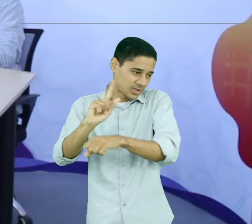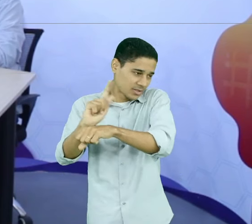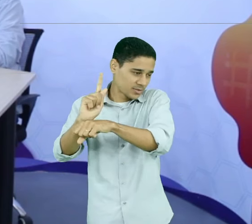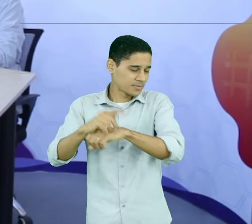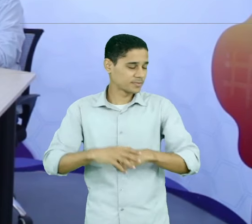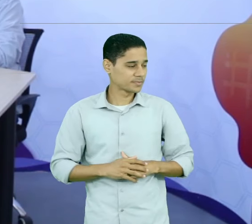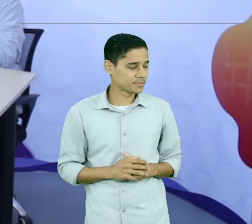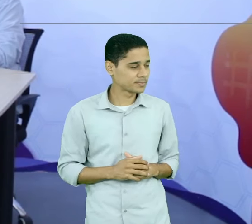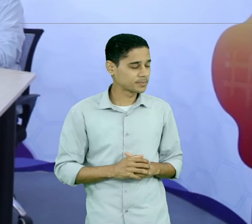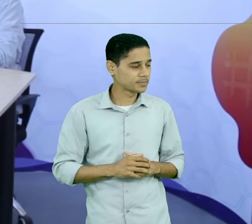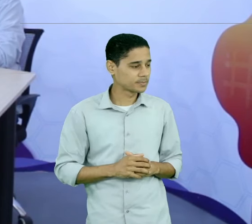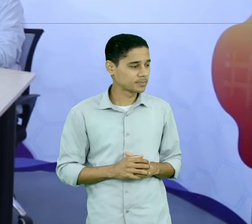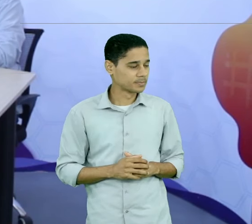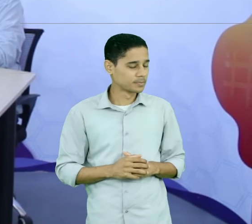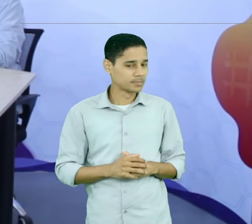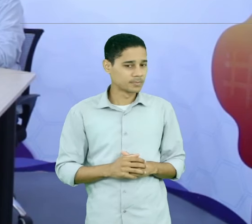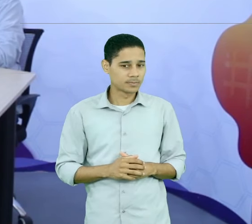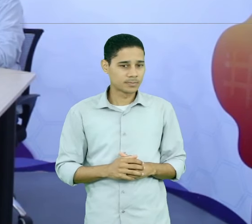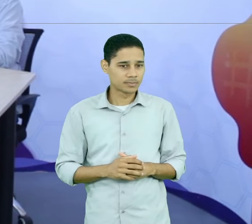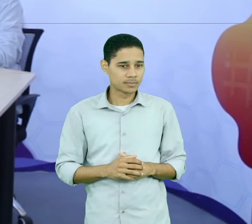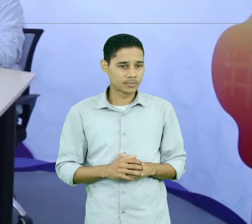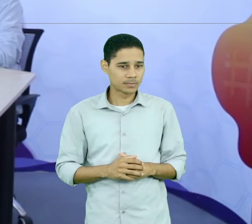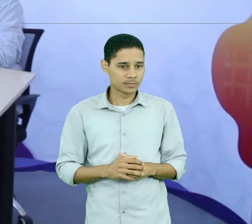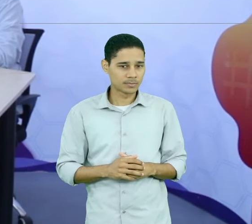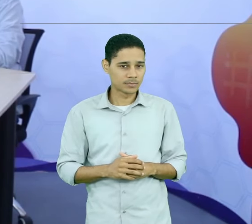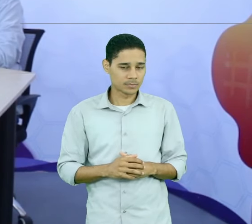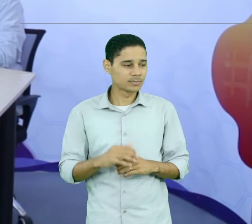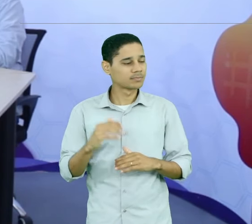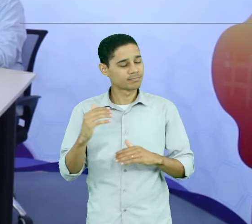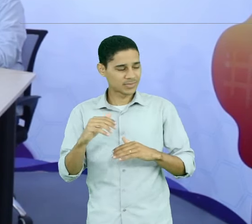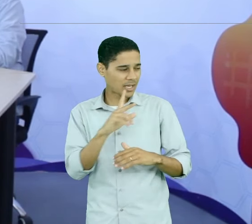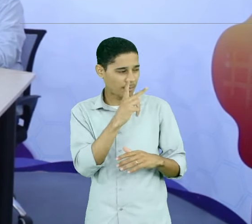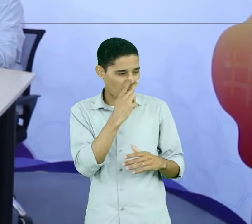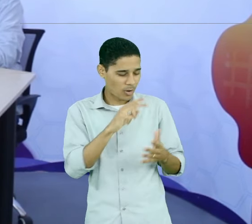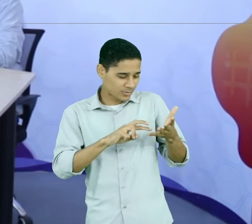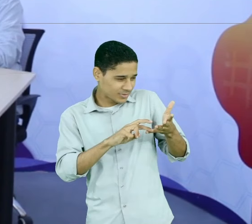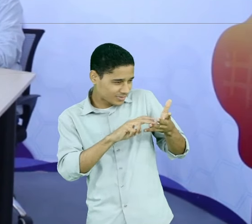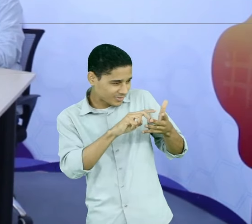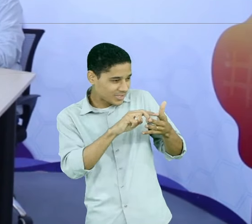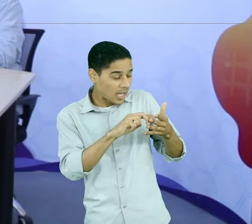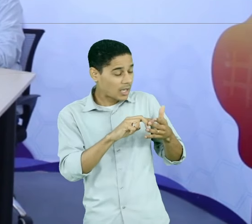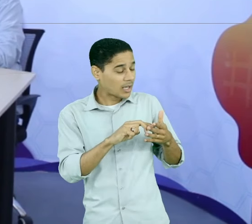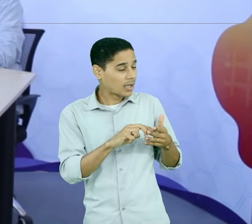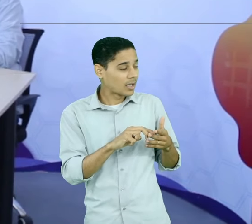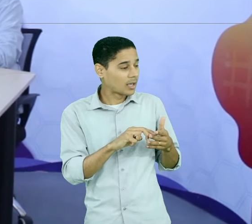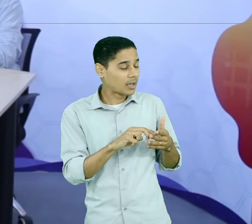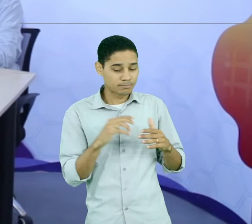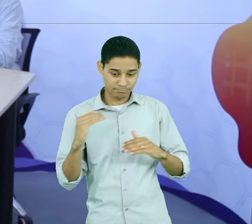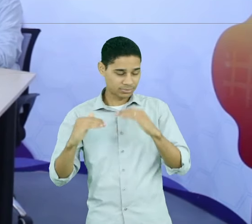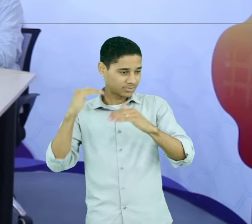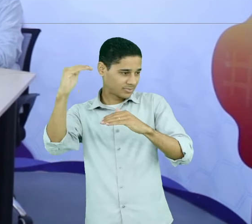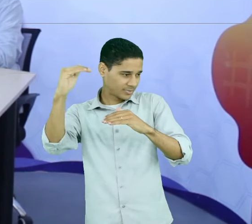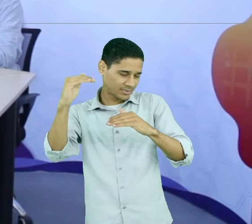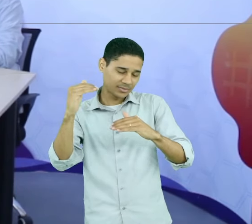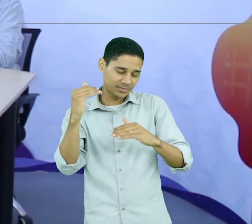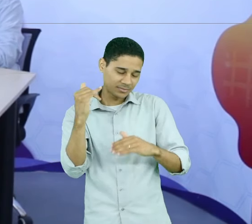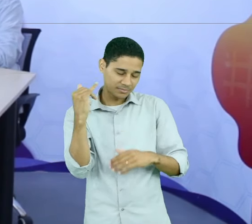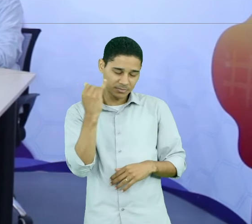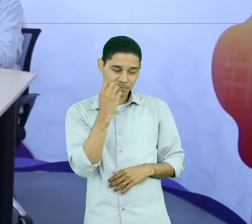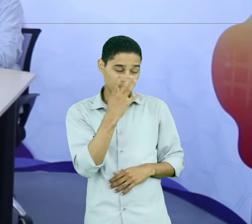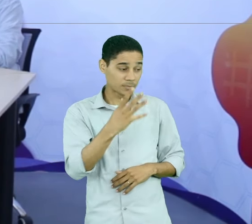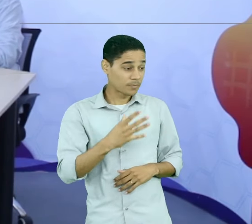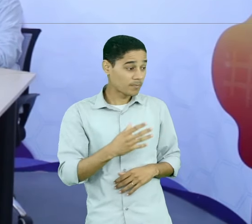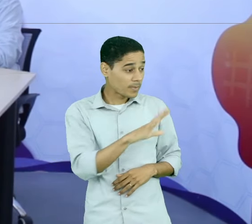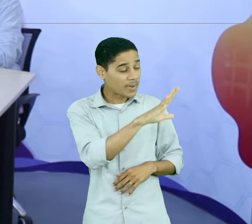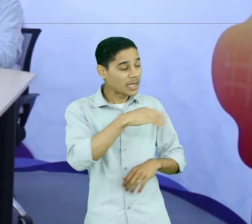uma gerência. Então, é isso. É o ideal. Mas eu gostaria de deixar um recado a todos.